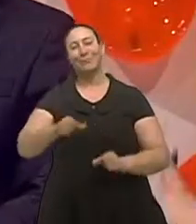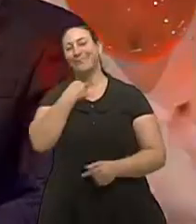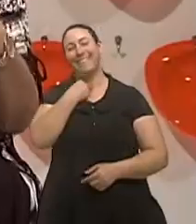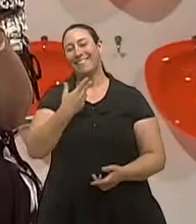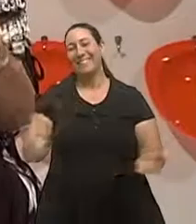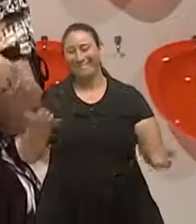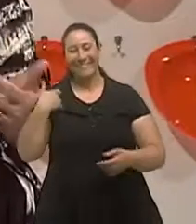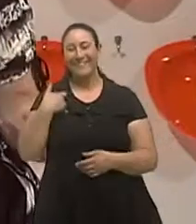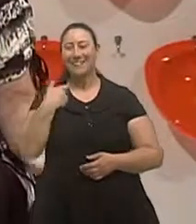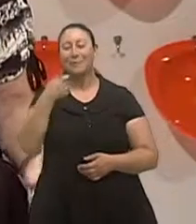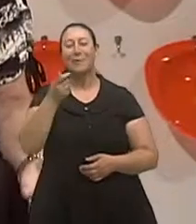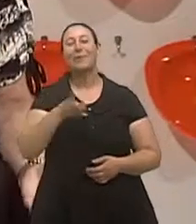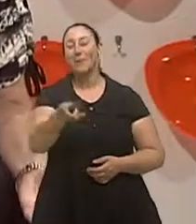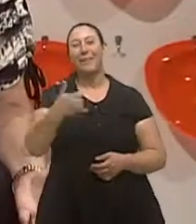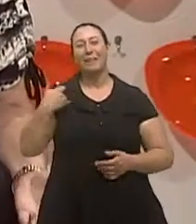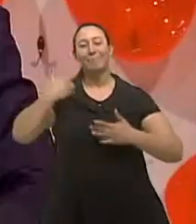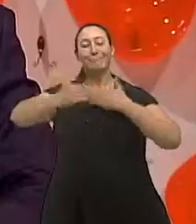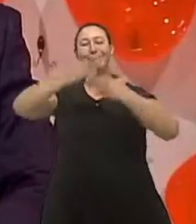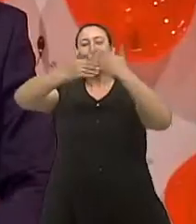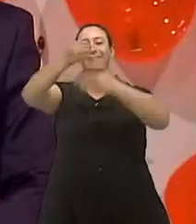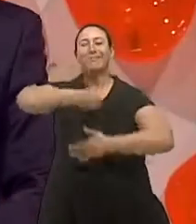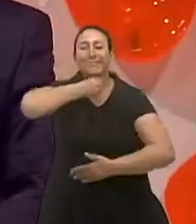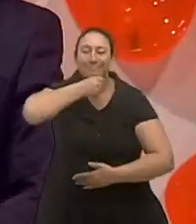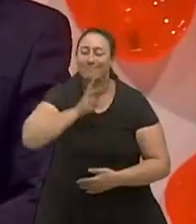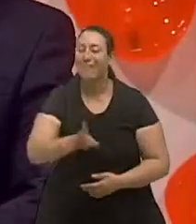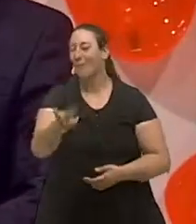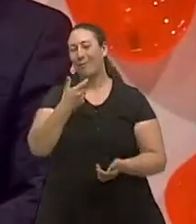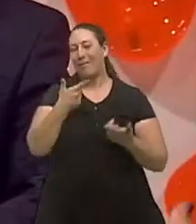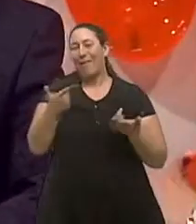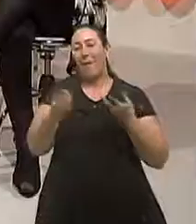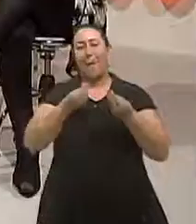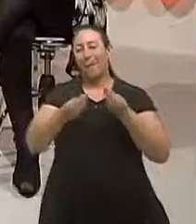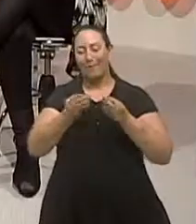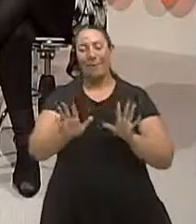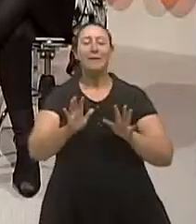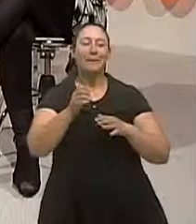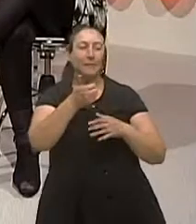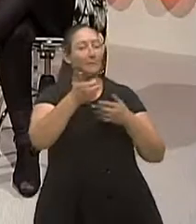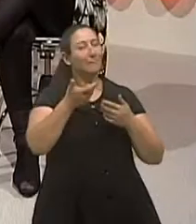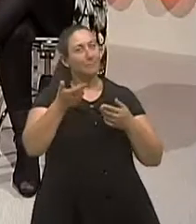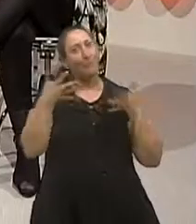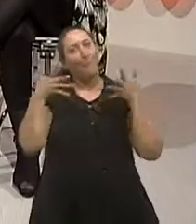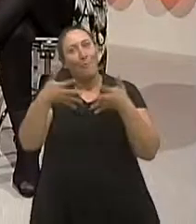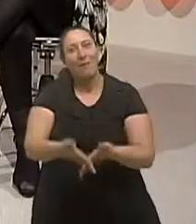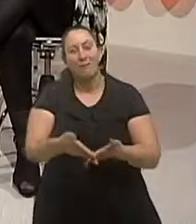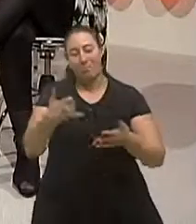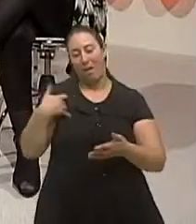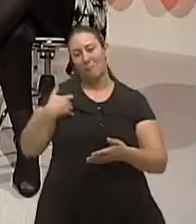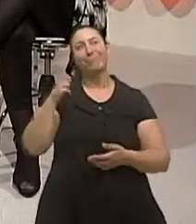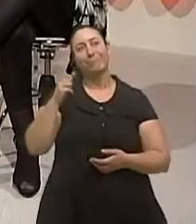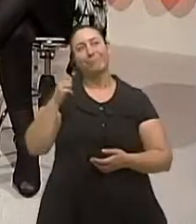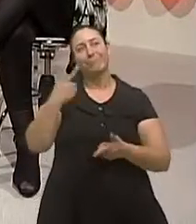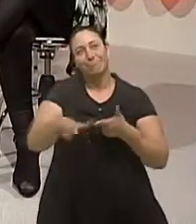a idade, graças a Deus só vai avançando certamente o que vai complicando brincadeiras à parte vai complicando, né é, sim a